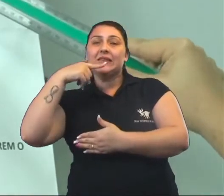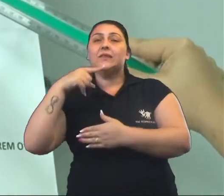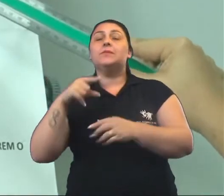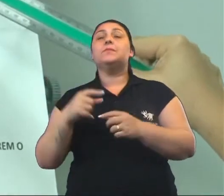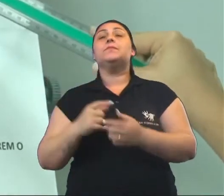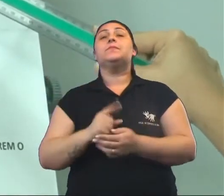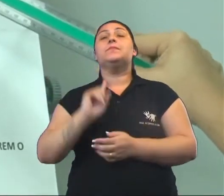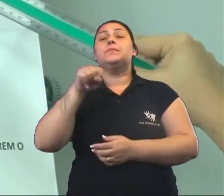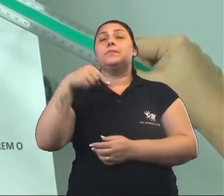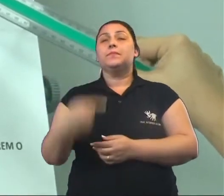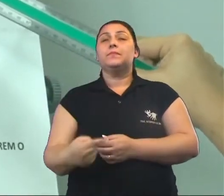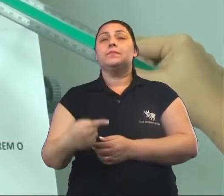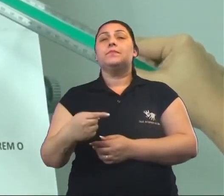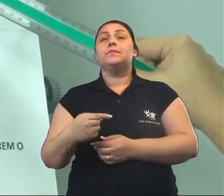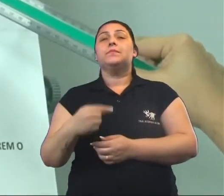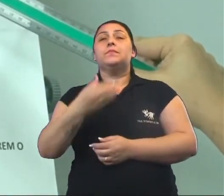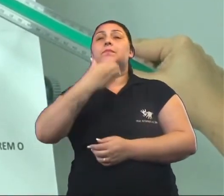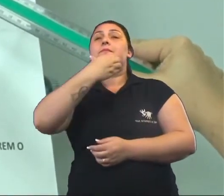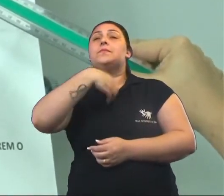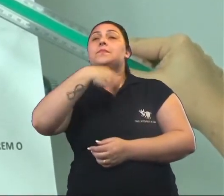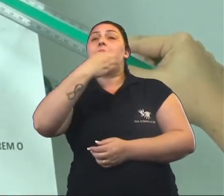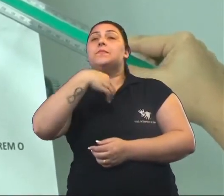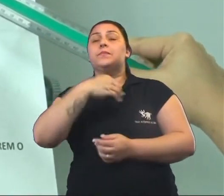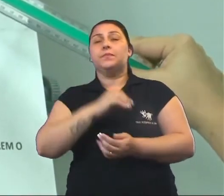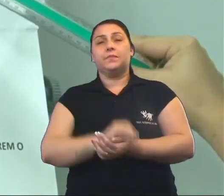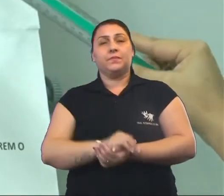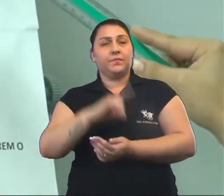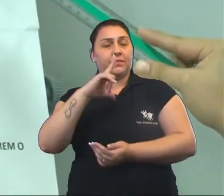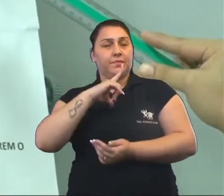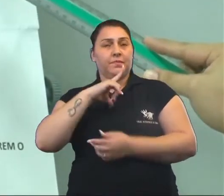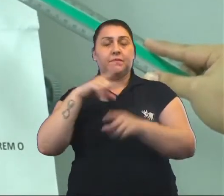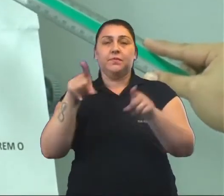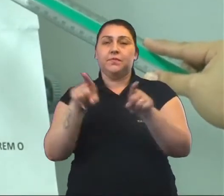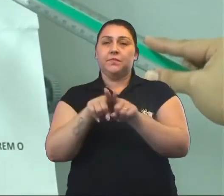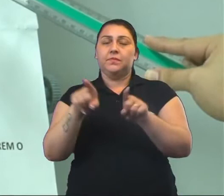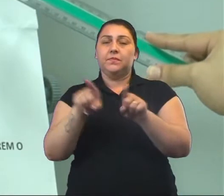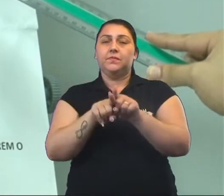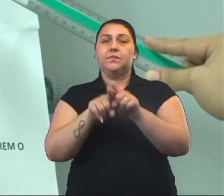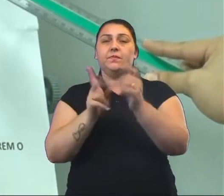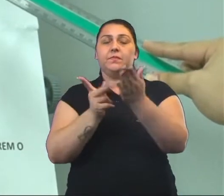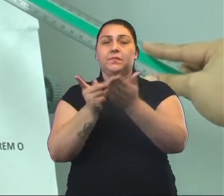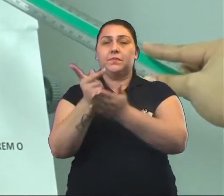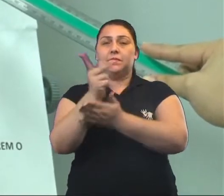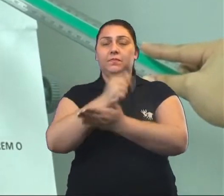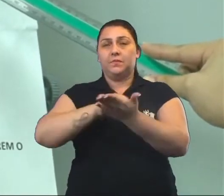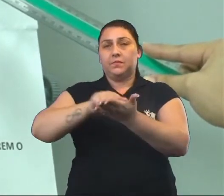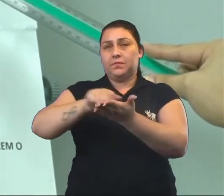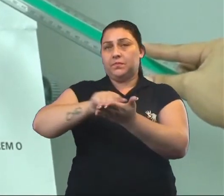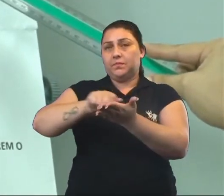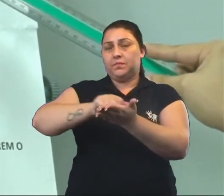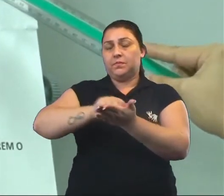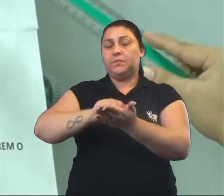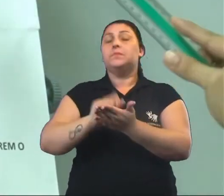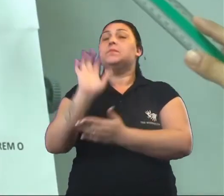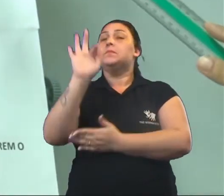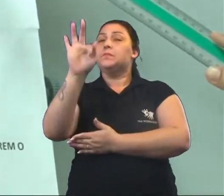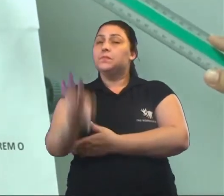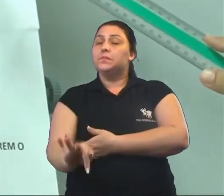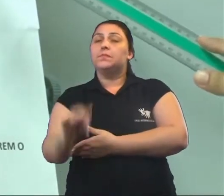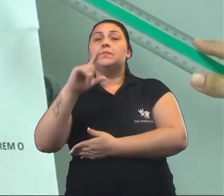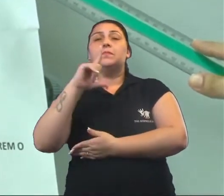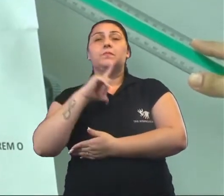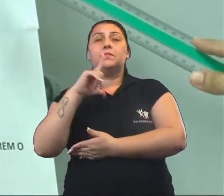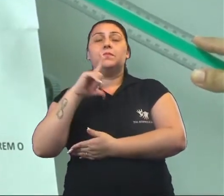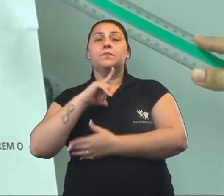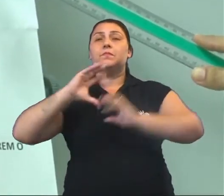Após, nós temos uma maçã. Temos também o desenho de um modelo de borracha. E, por fim, nós